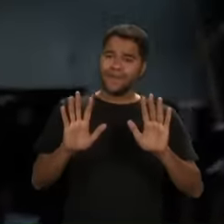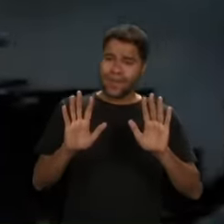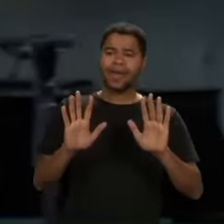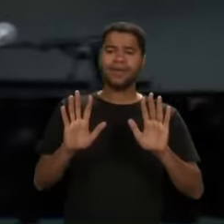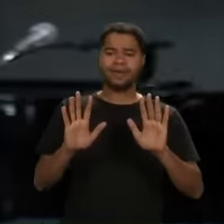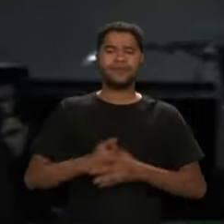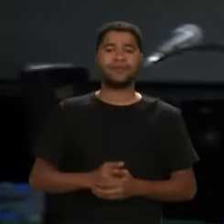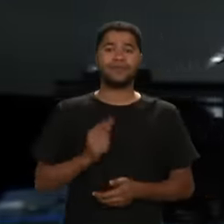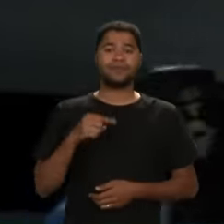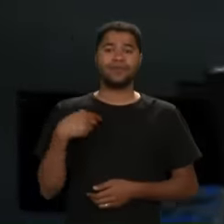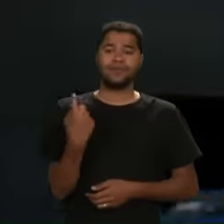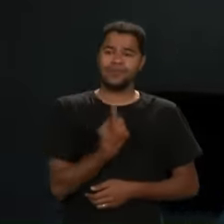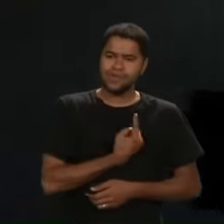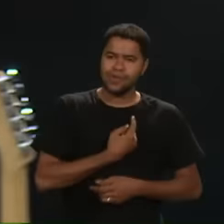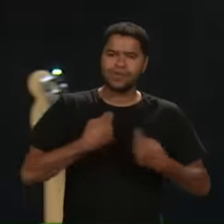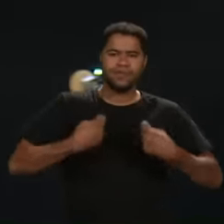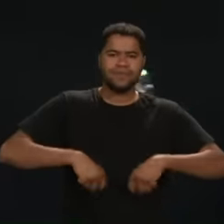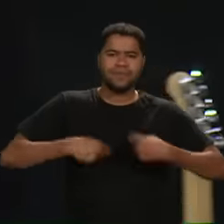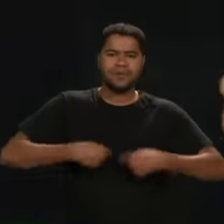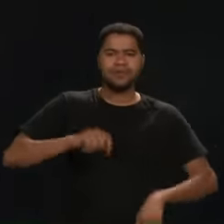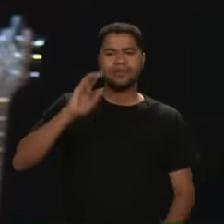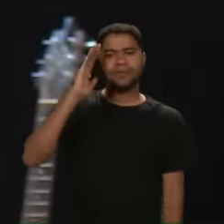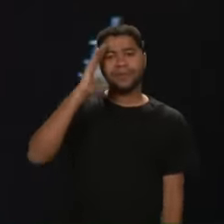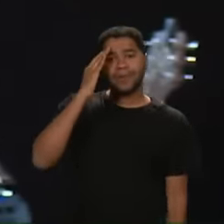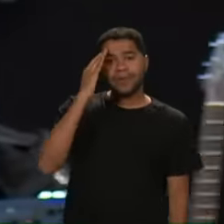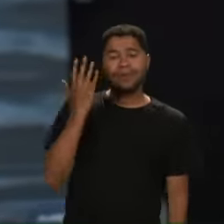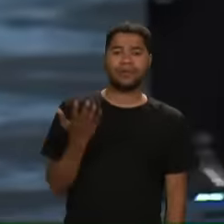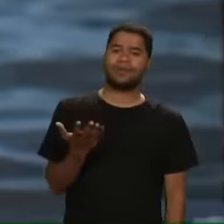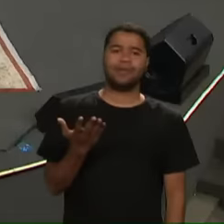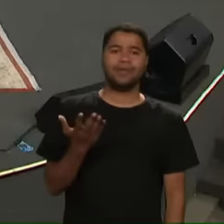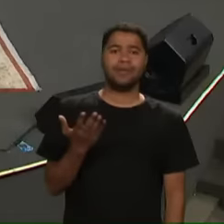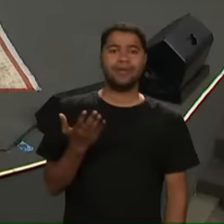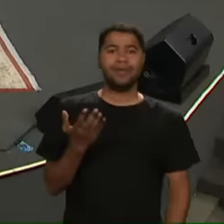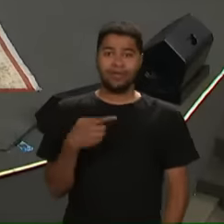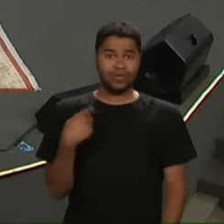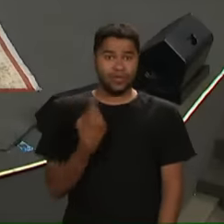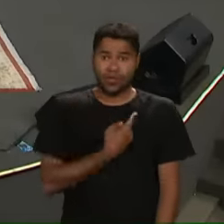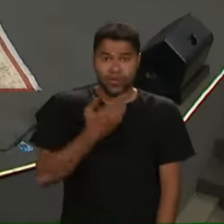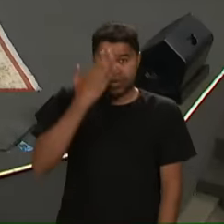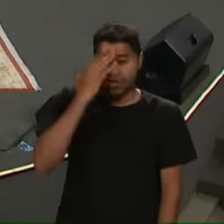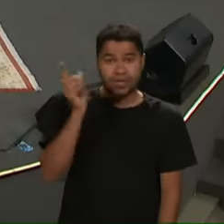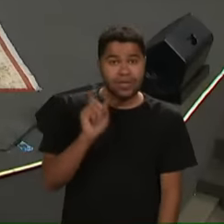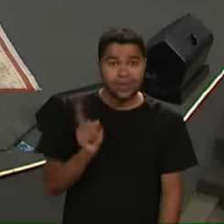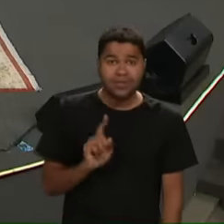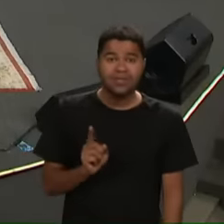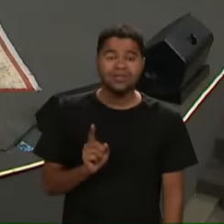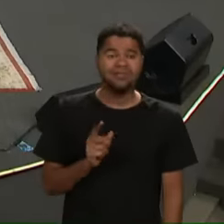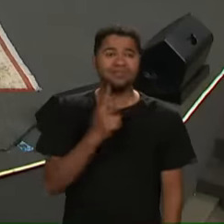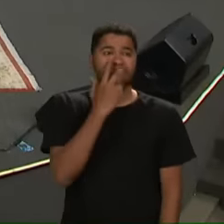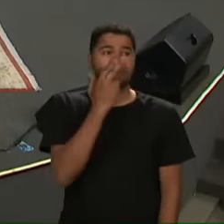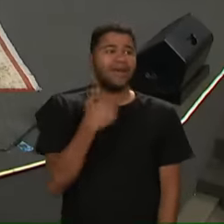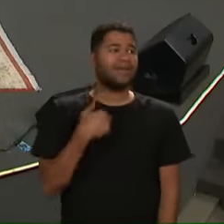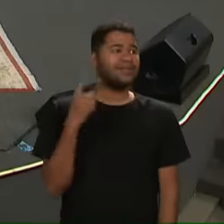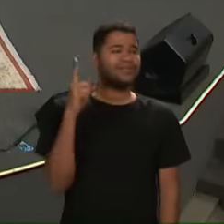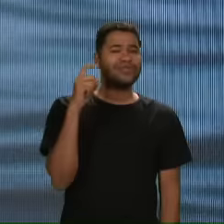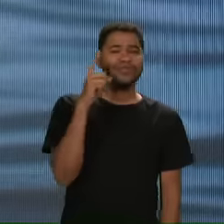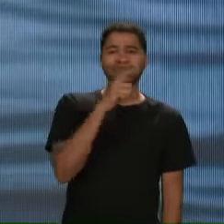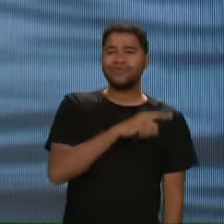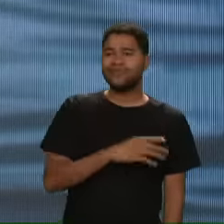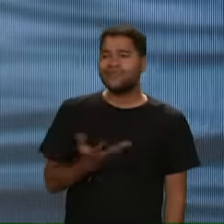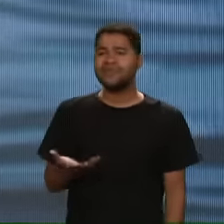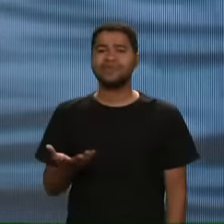aqui Nós precisamos entender O medo Porque se nós não entendermos isso Vai ficando tão difícil